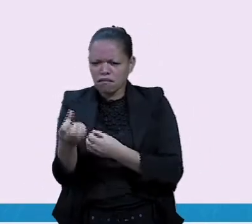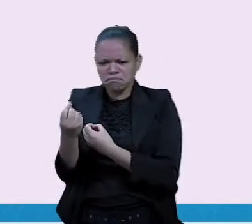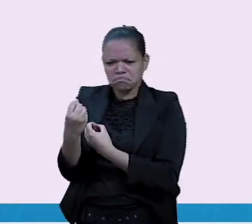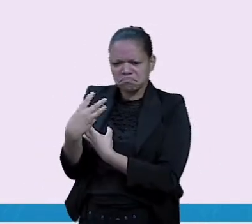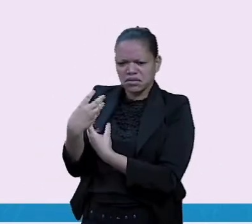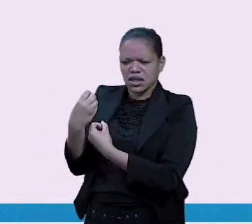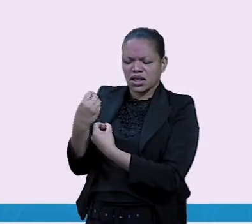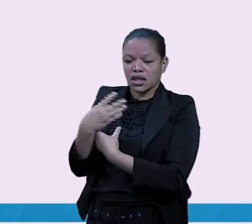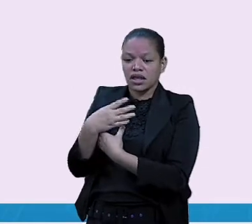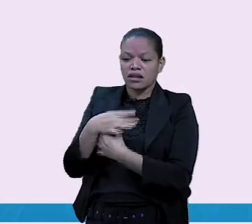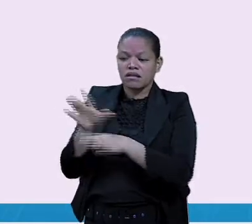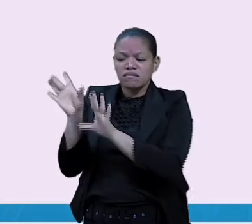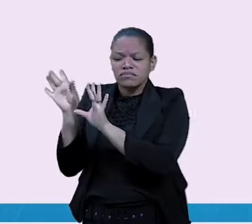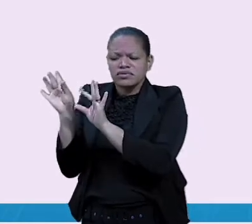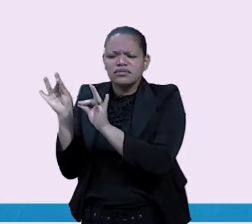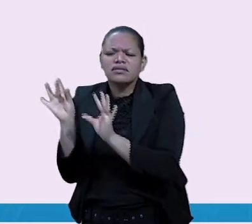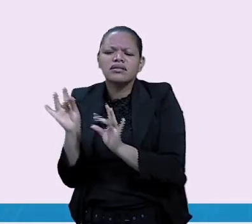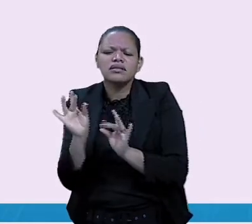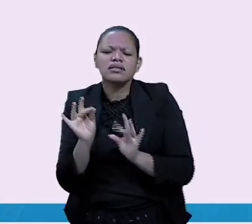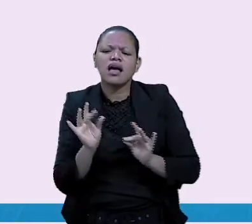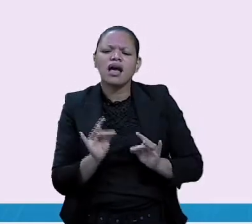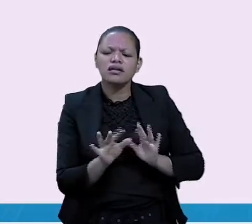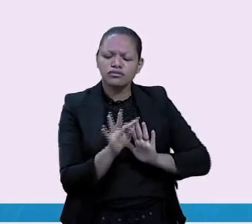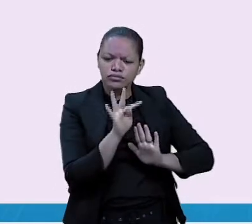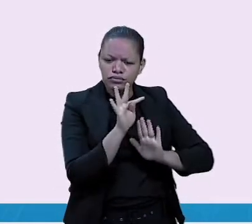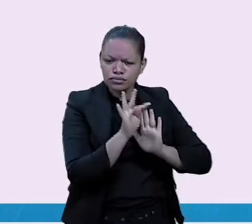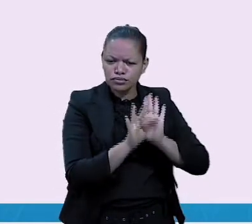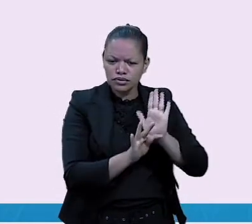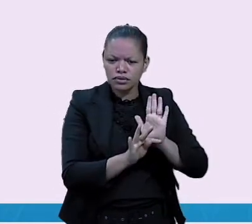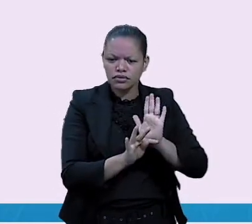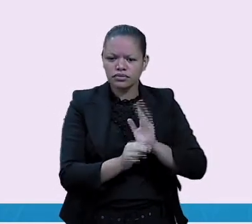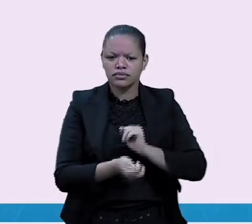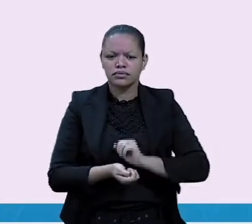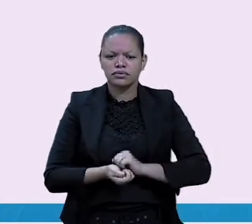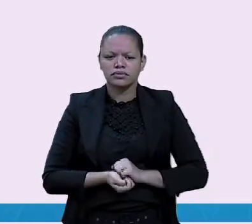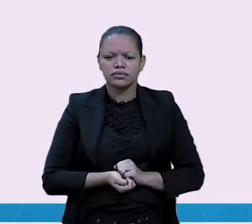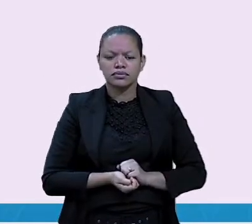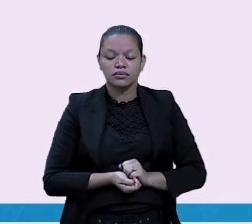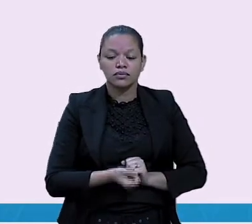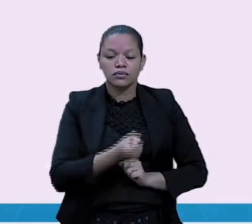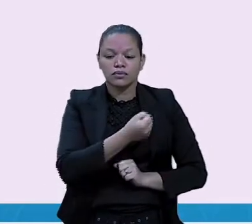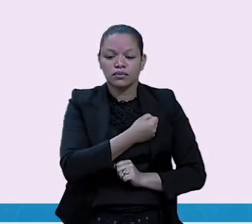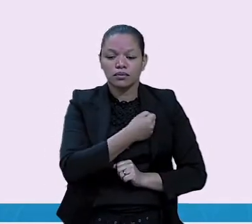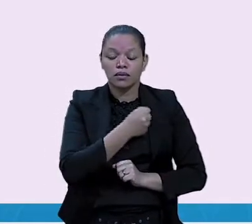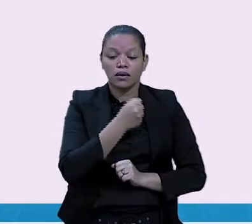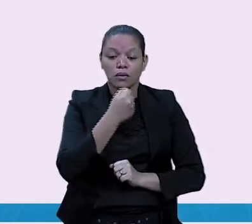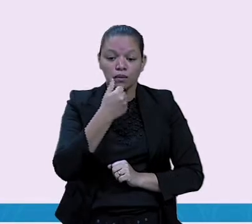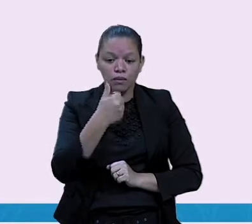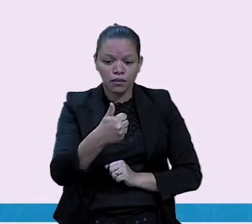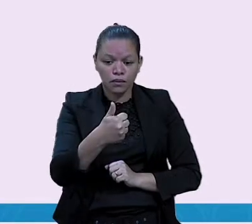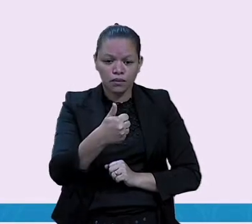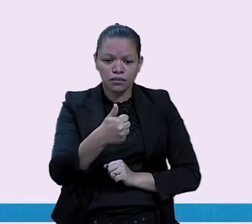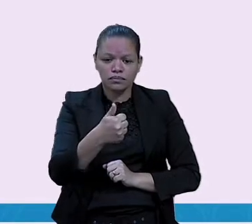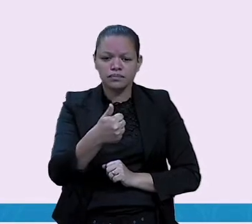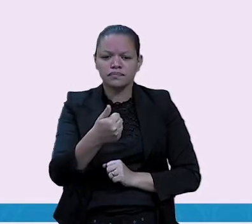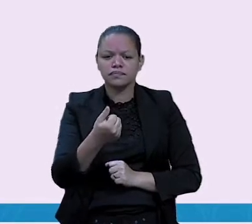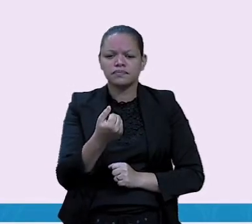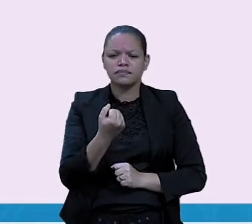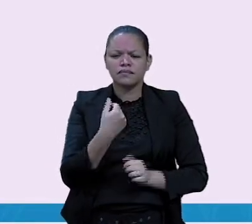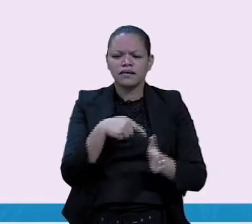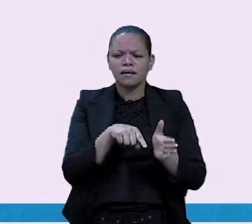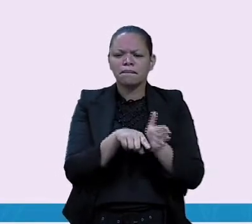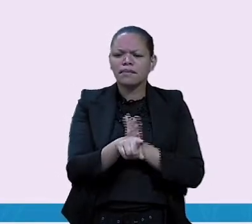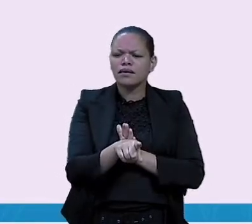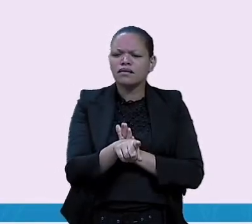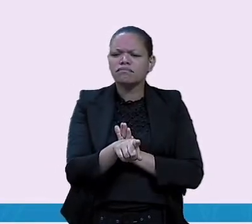e alguns detalhes nesse texto. Começando sempre, perguntando para vocês, qual é o